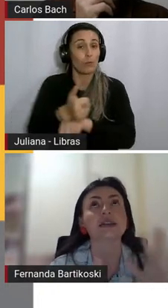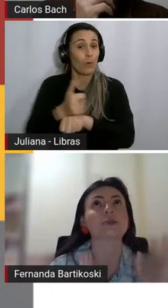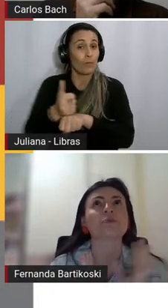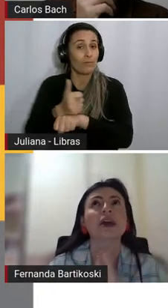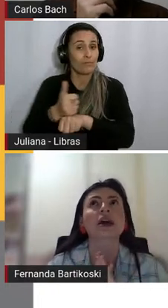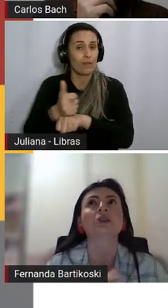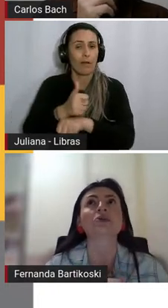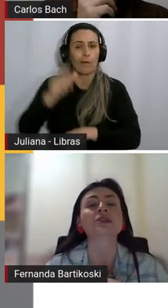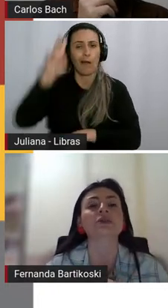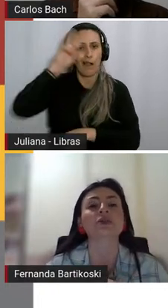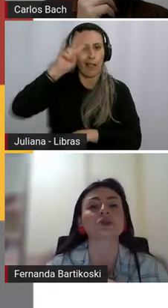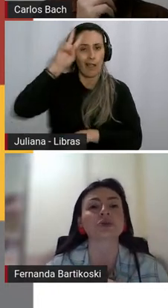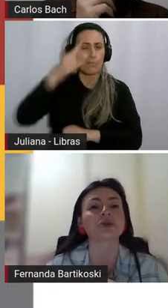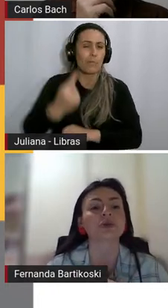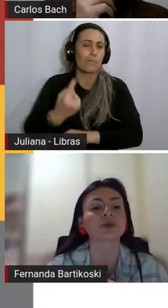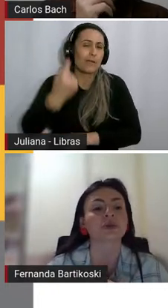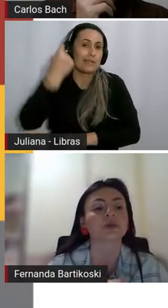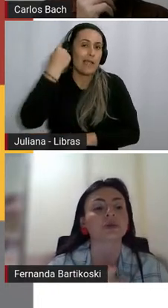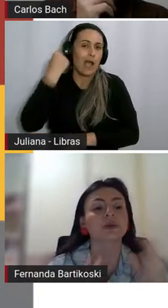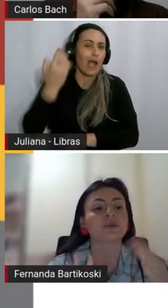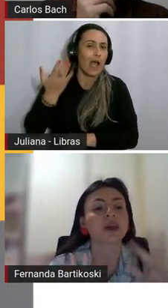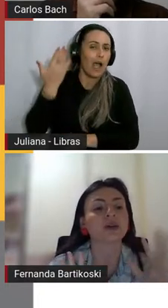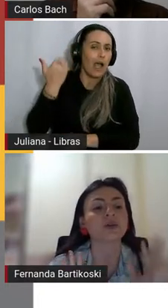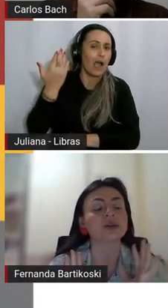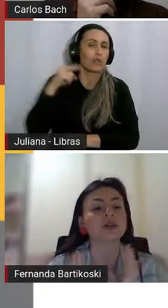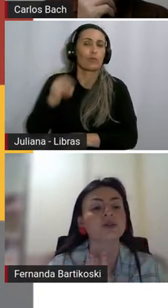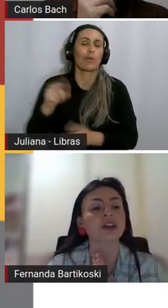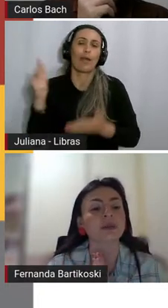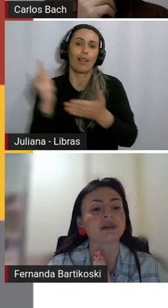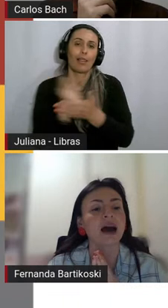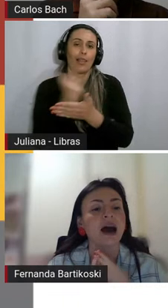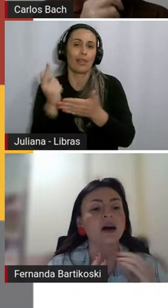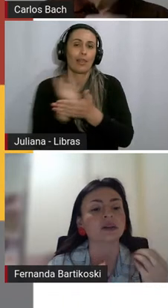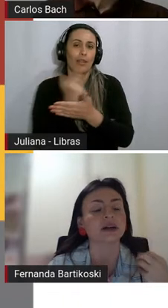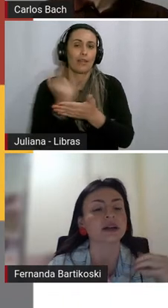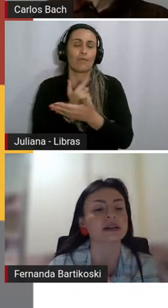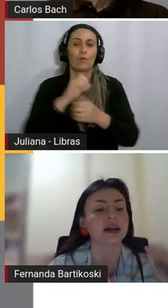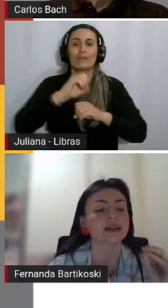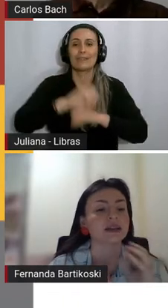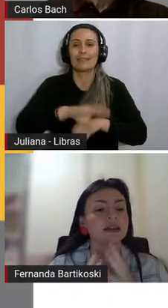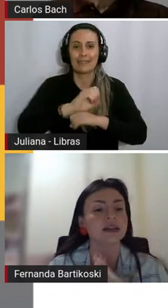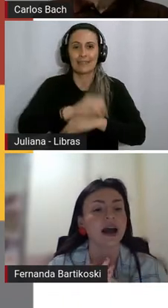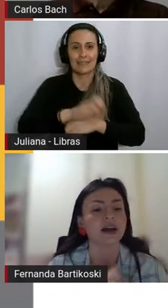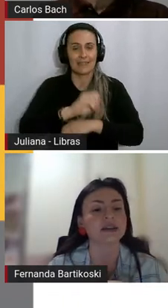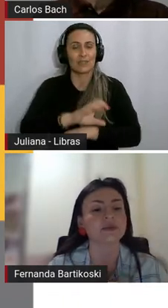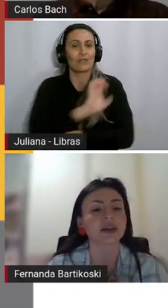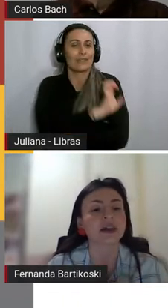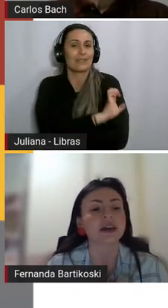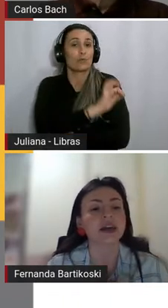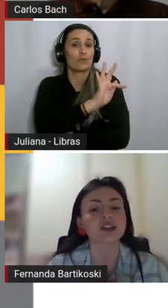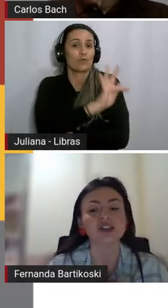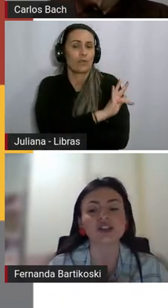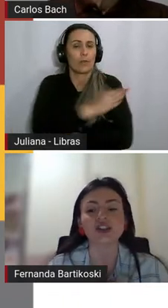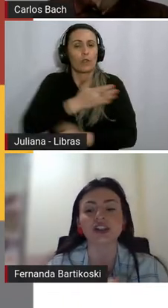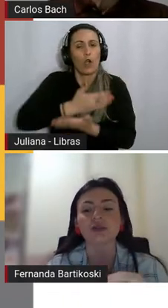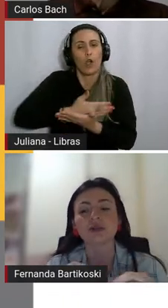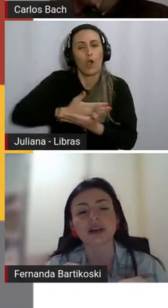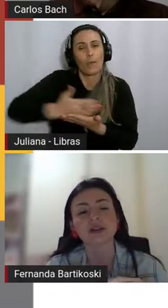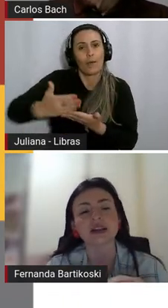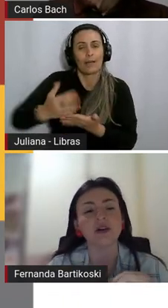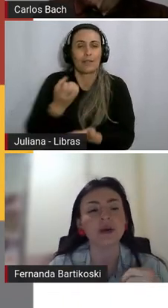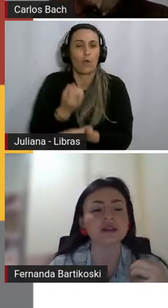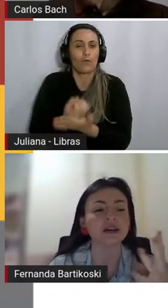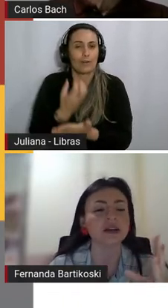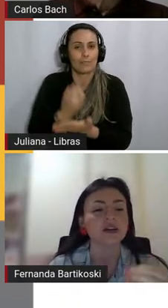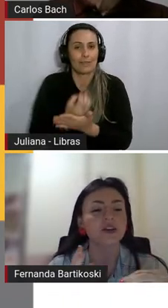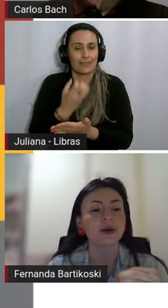lá nos livros do ensino fundamental, das séries iniciais, que a gente tinha, quando